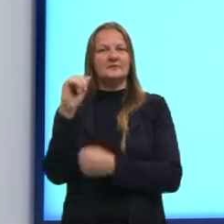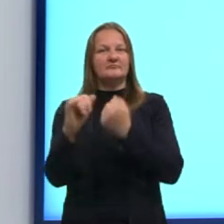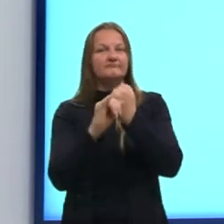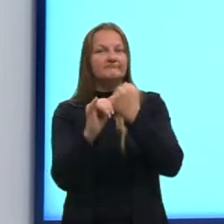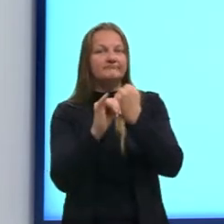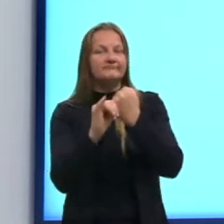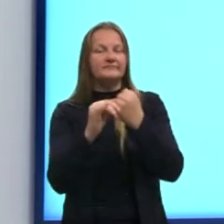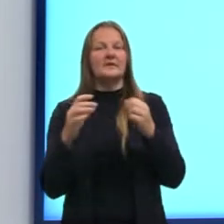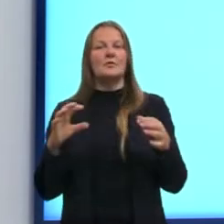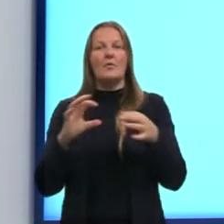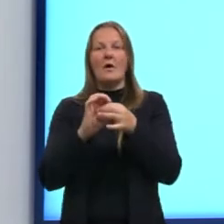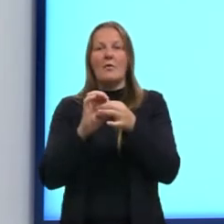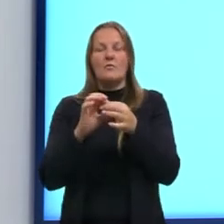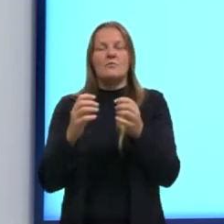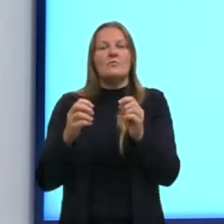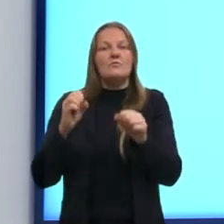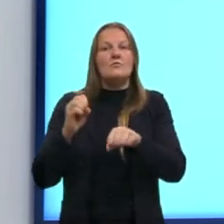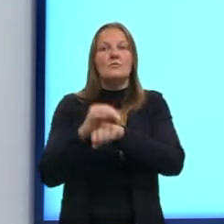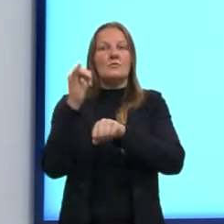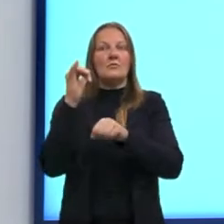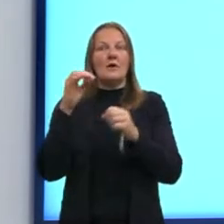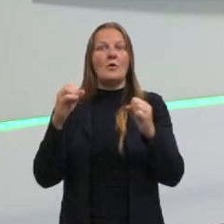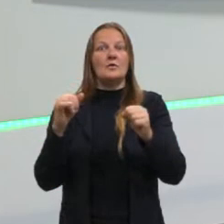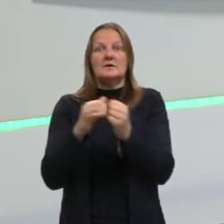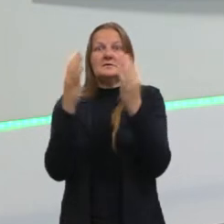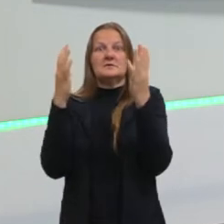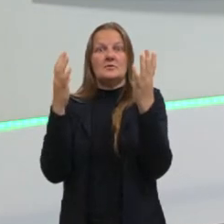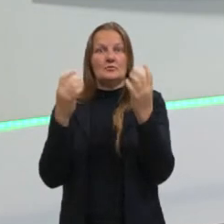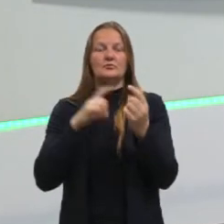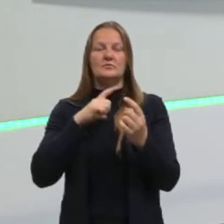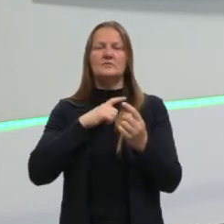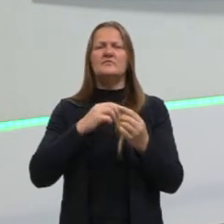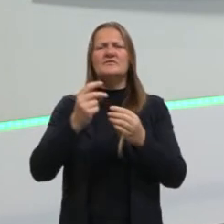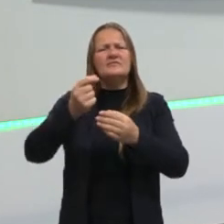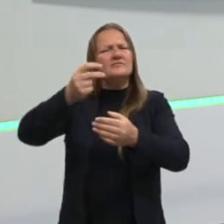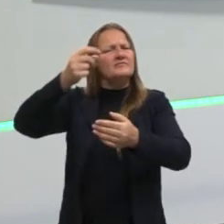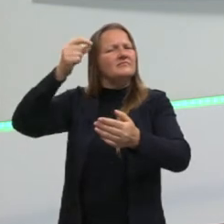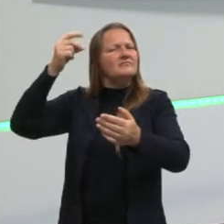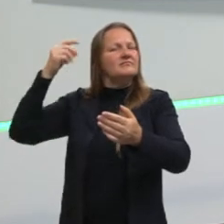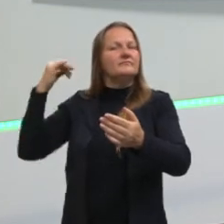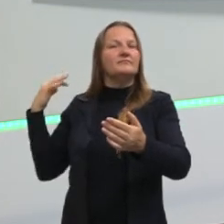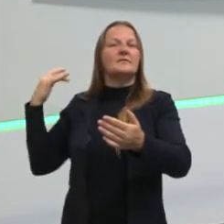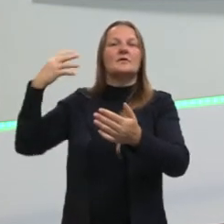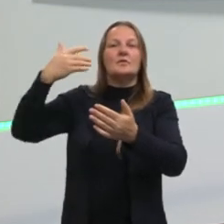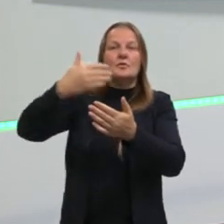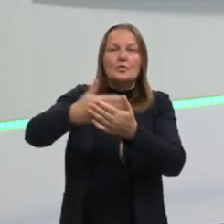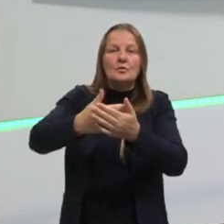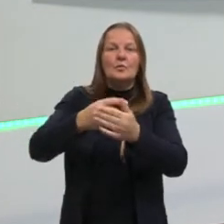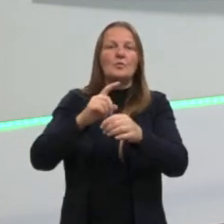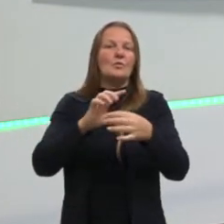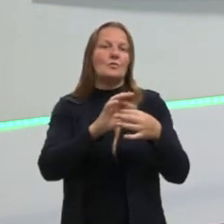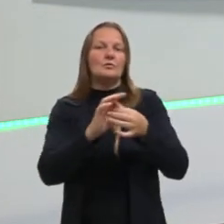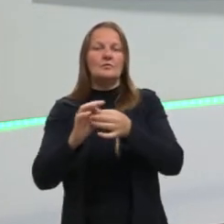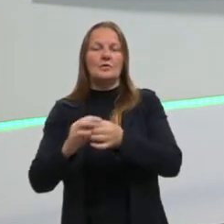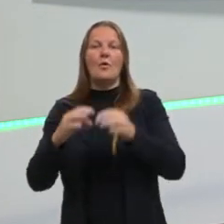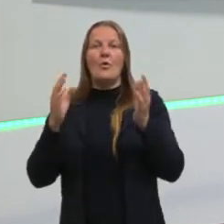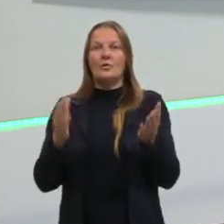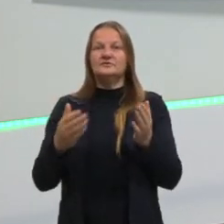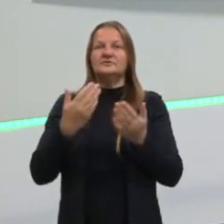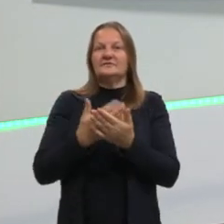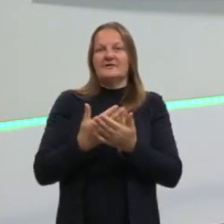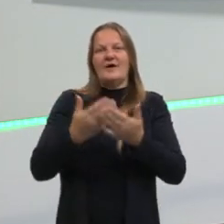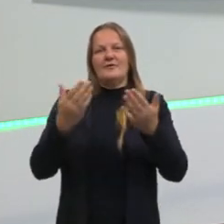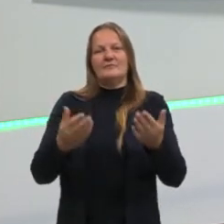a eventos que são marcados em um determinado tempo. E é sobre isso aí que a gente vai